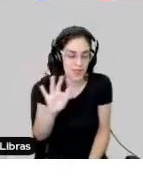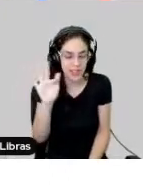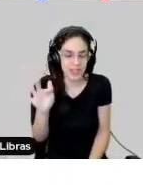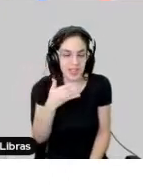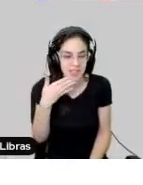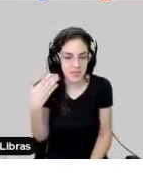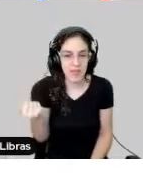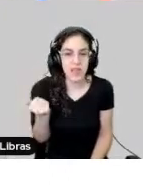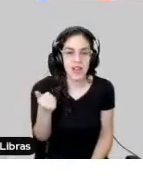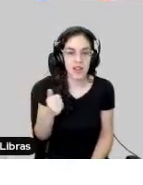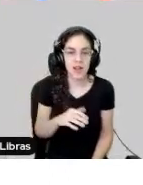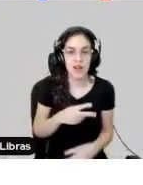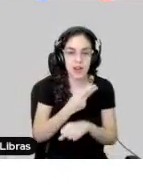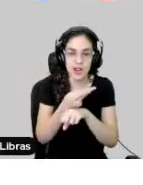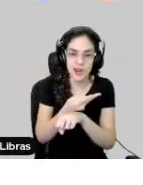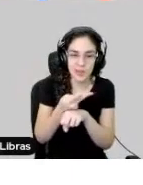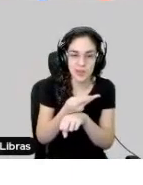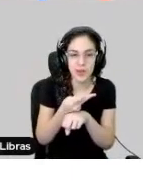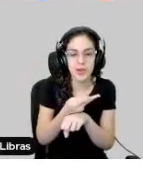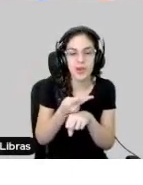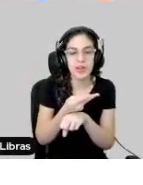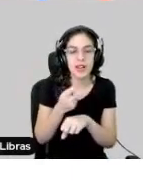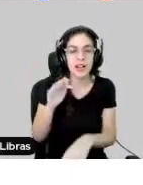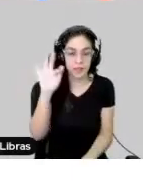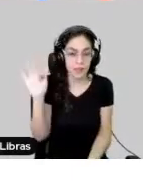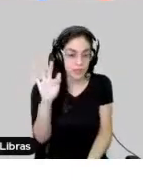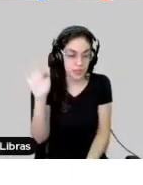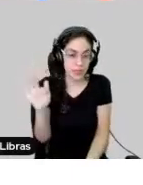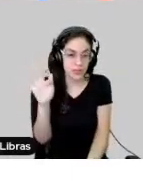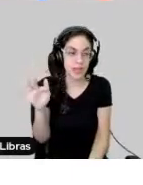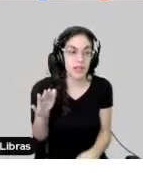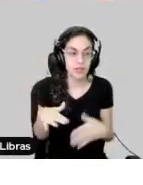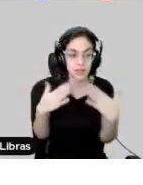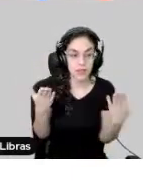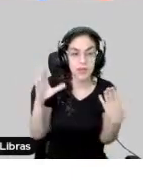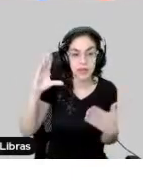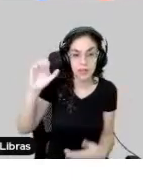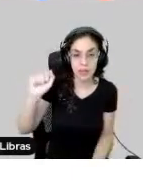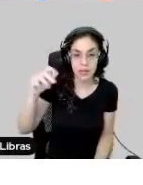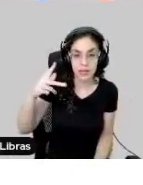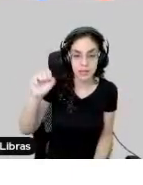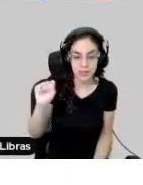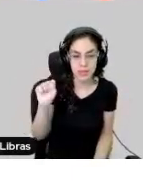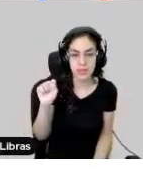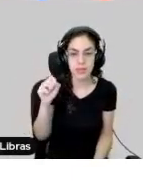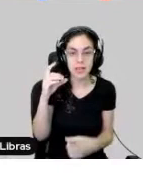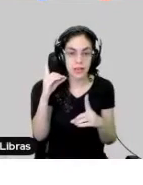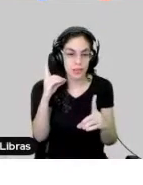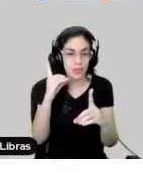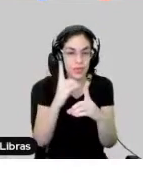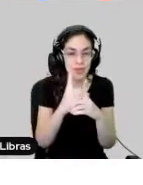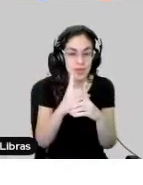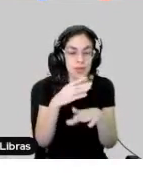e levou ele a procurar mais sobre a Uninove. Quando ele estava na CAPES e acabou tendo essa aproximação e ele